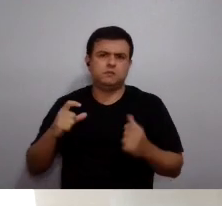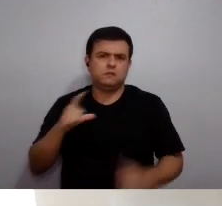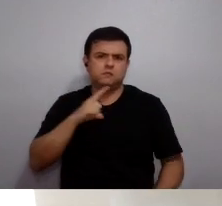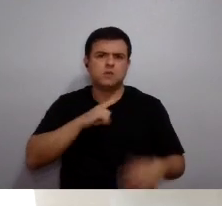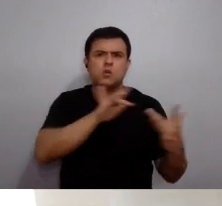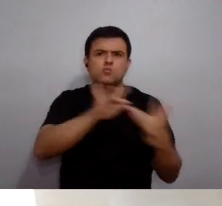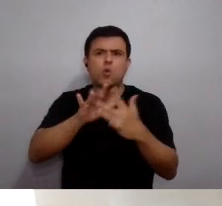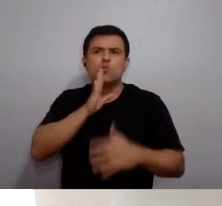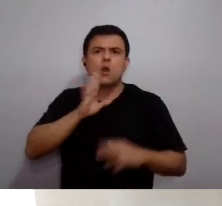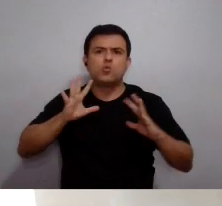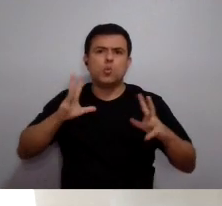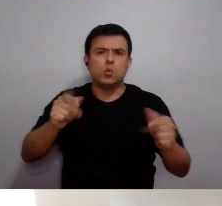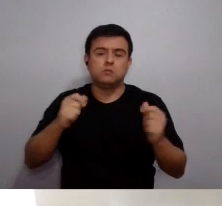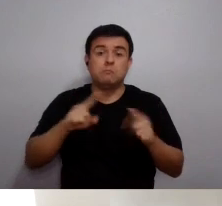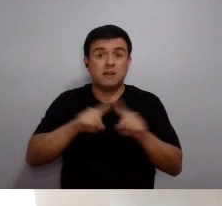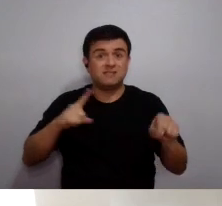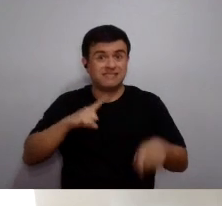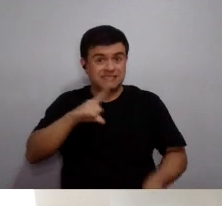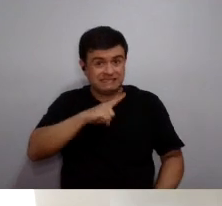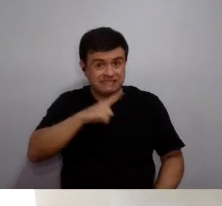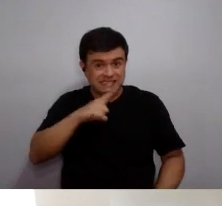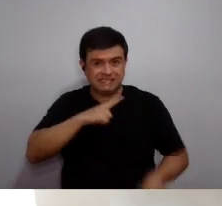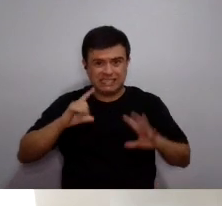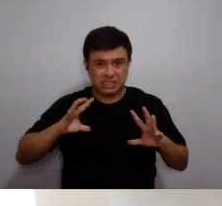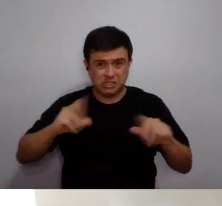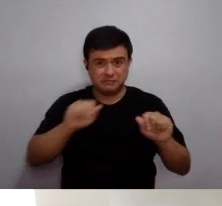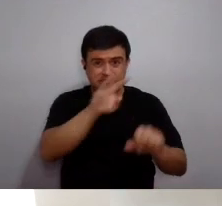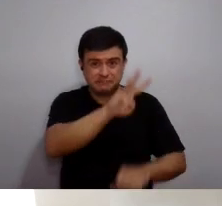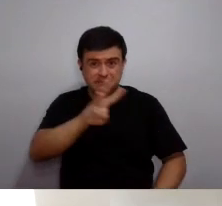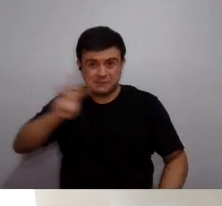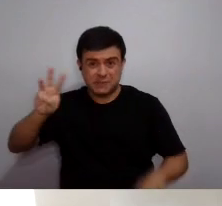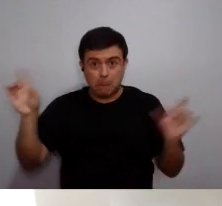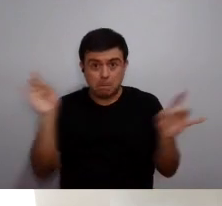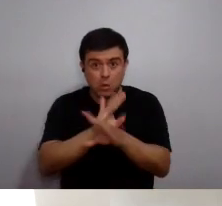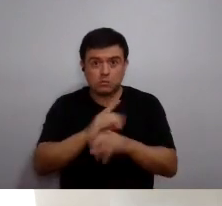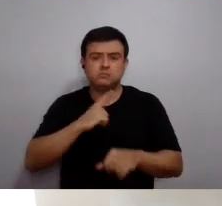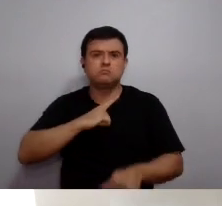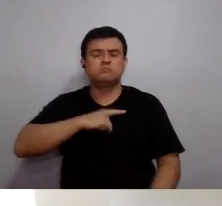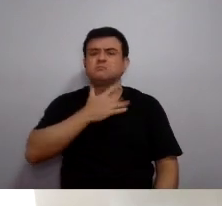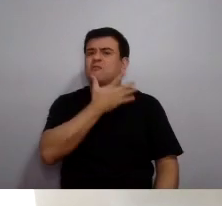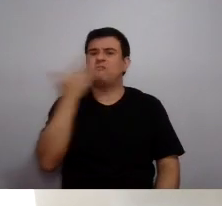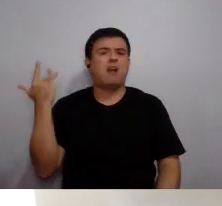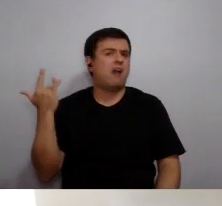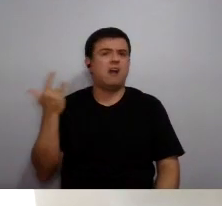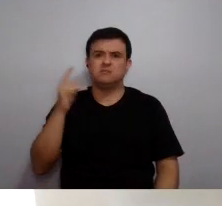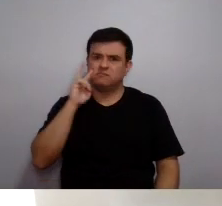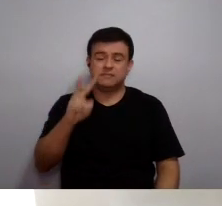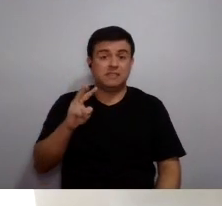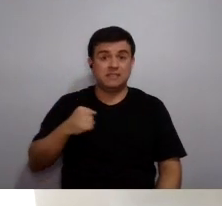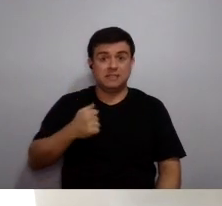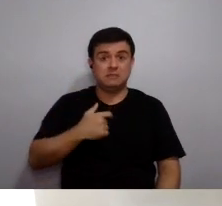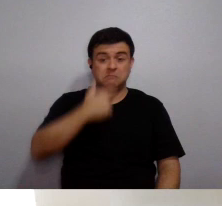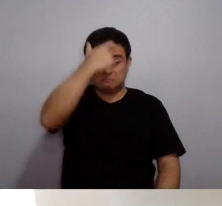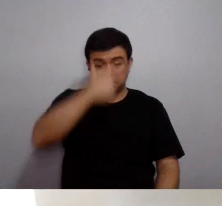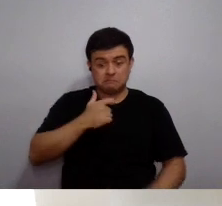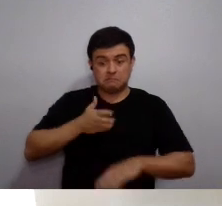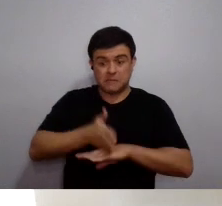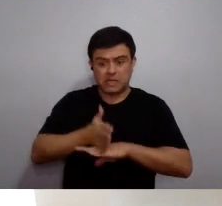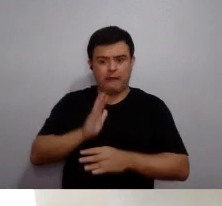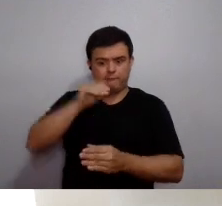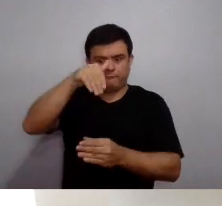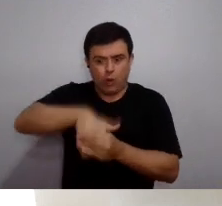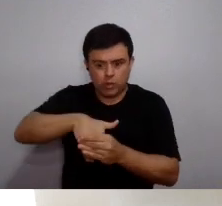corpo com todo mundo, você fica no seu nicho. Mas se tiver uma vitrine para todas as chapas, eu imagino que seja a mais transparente possível e quem